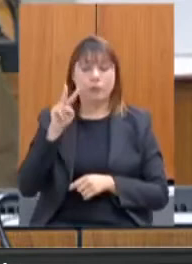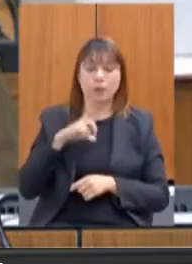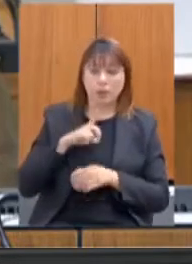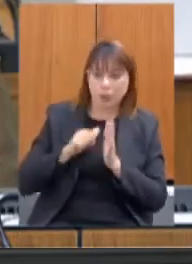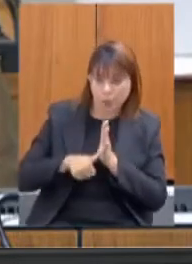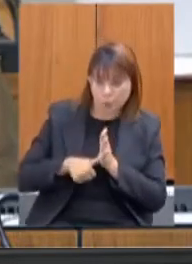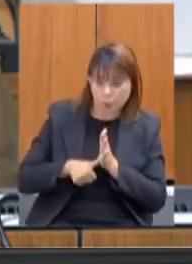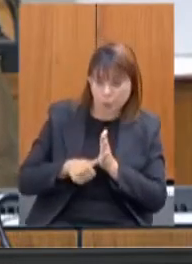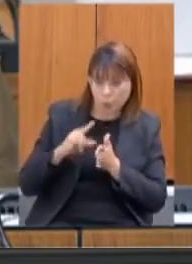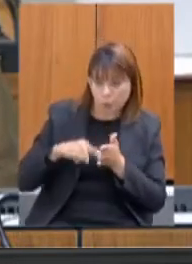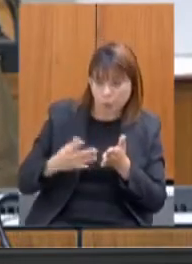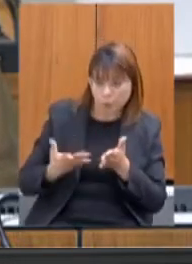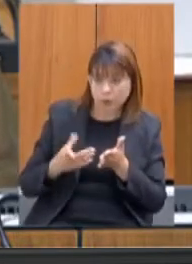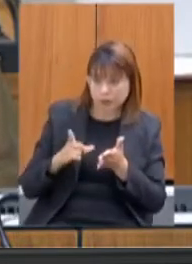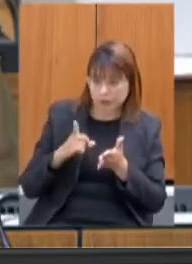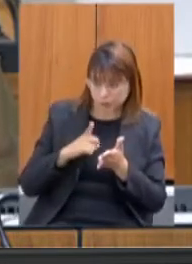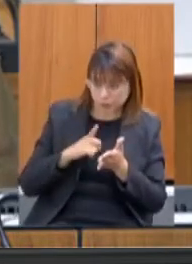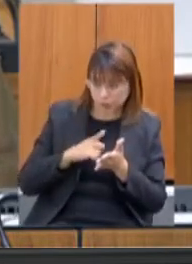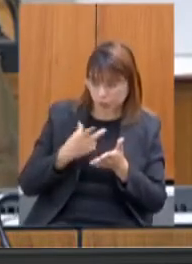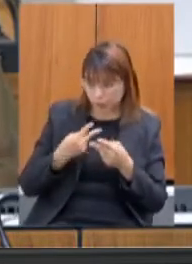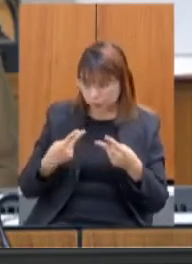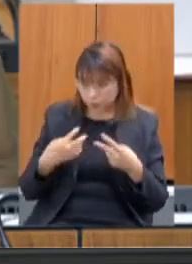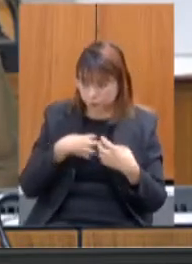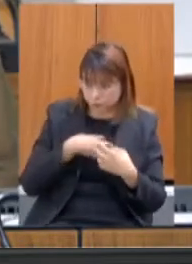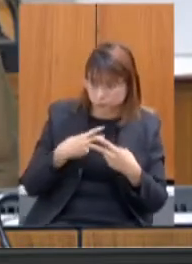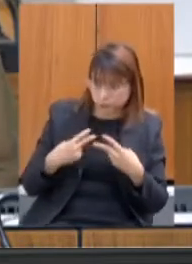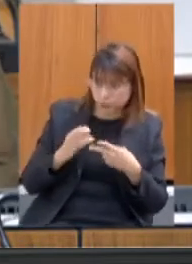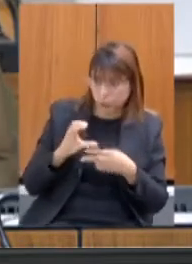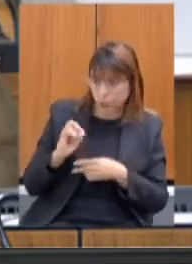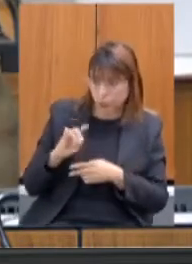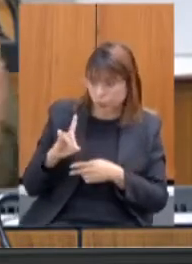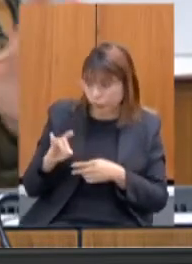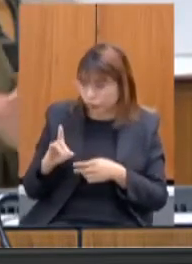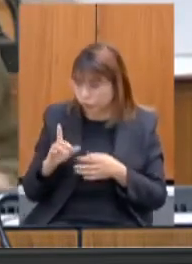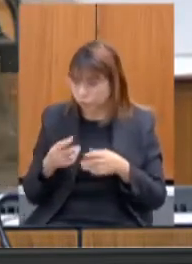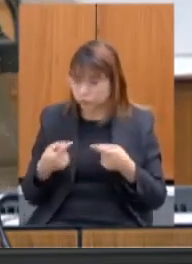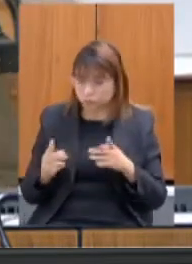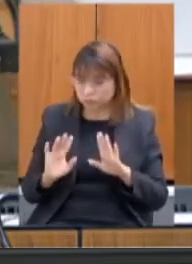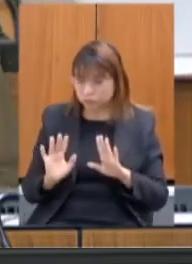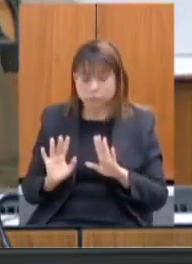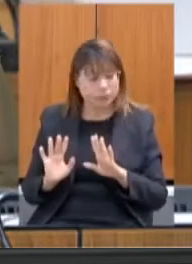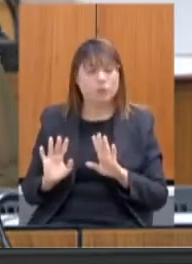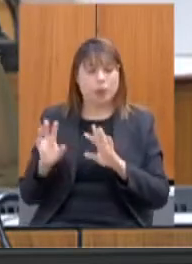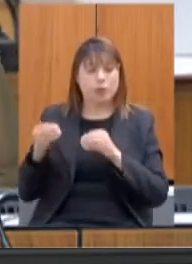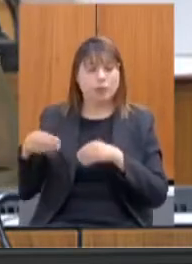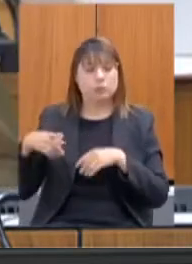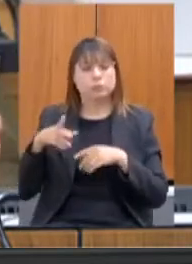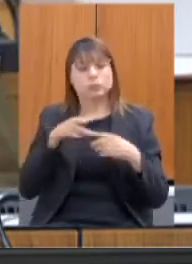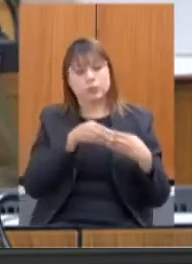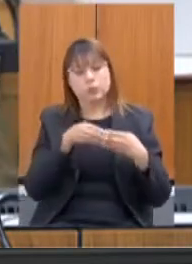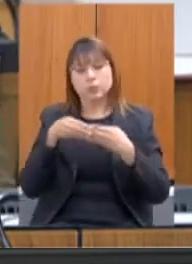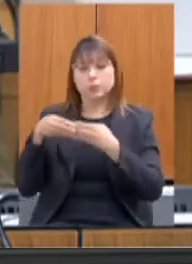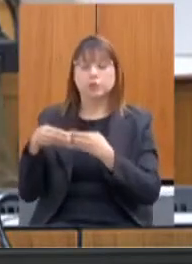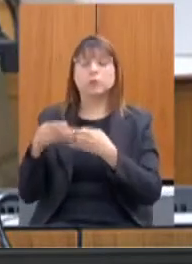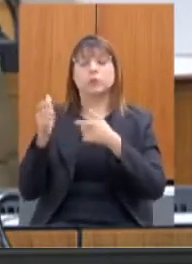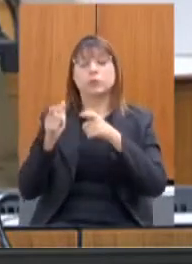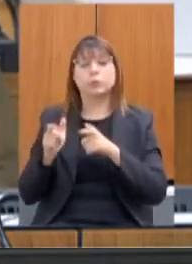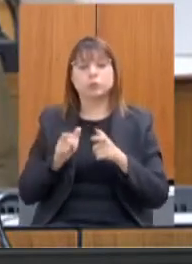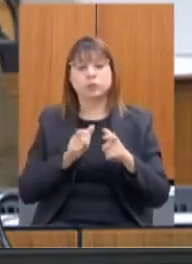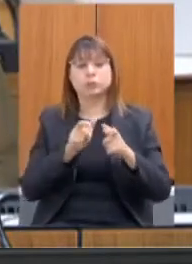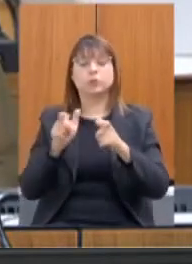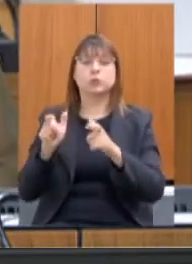verificaria se ela tinha sintoma do Covid. E era encaminhado para todas as necessidades que essa pessoa